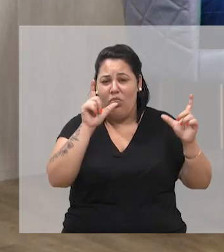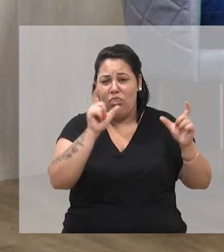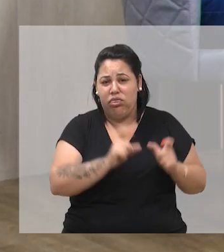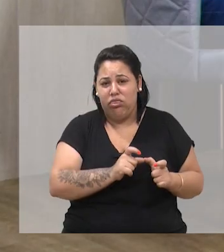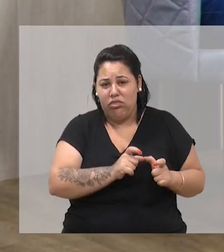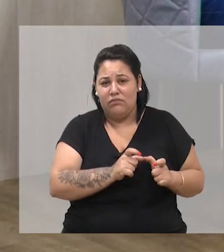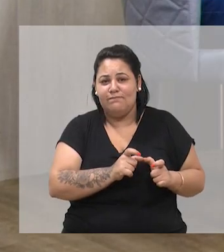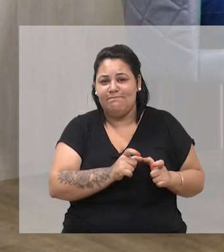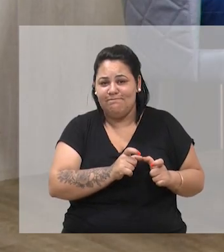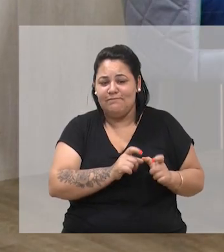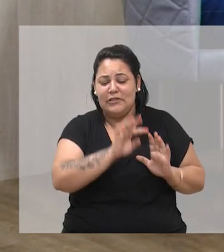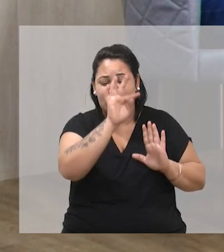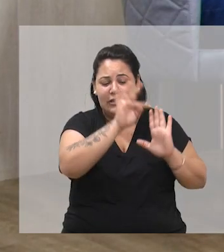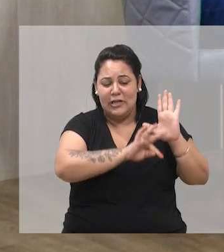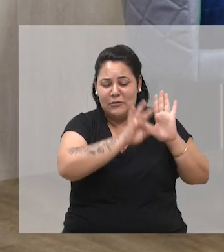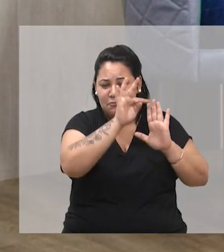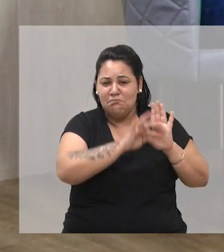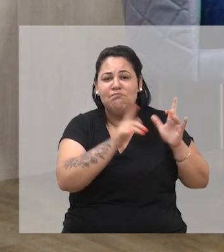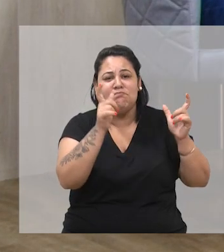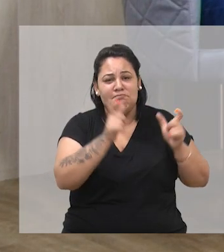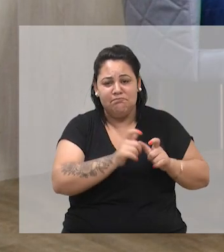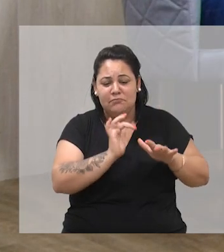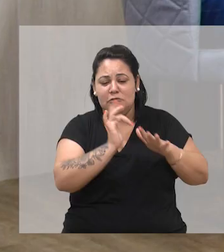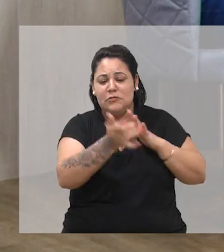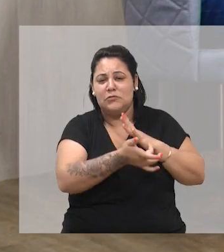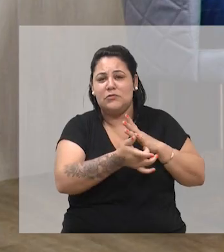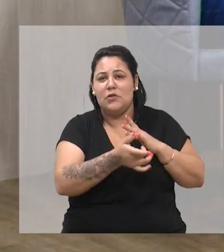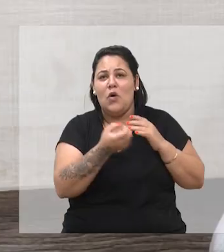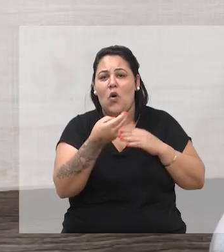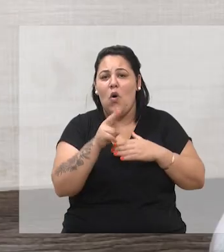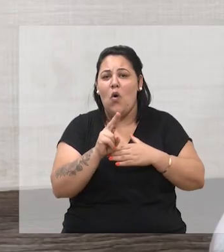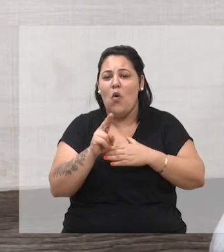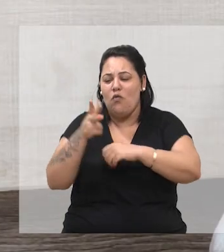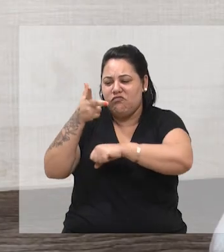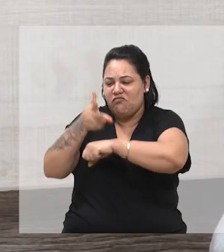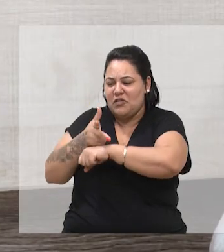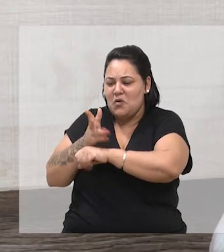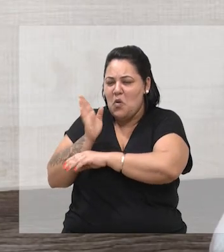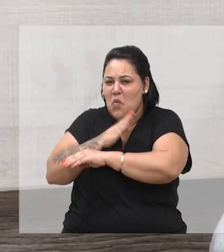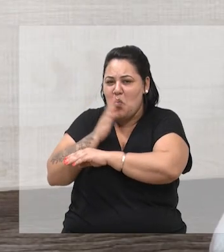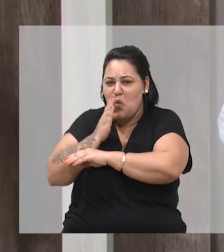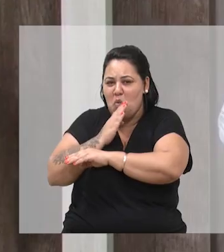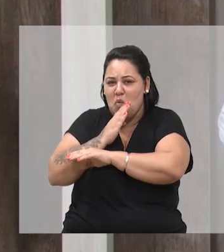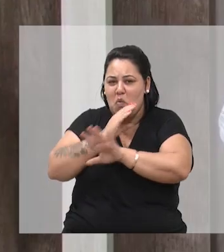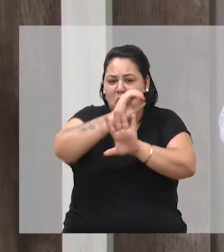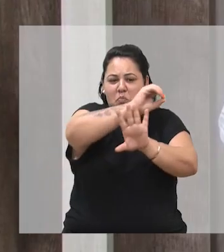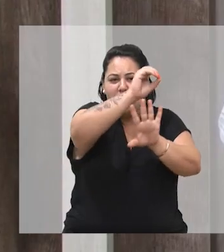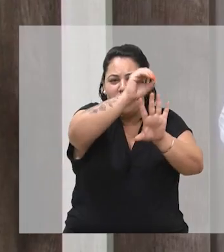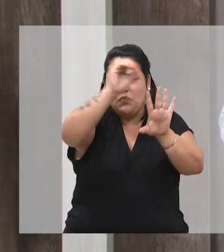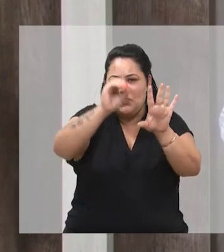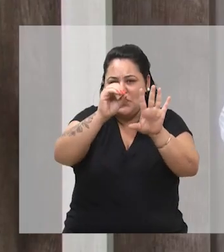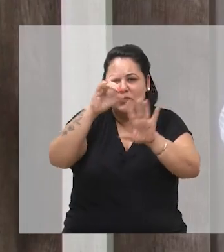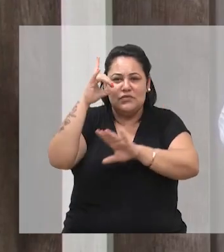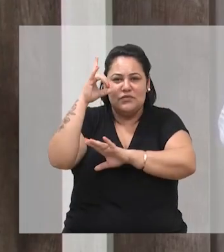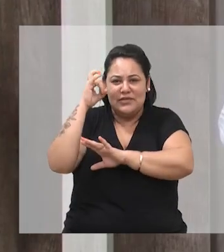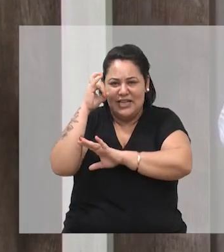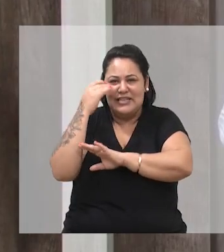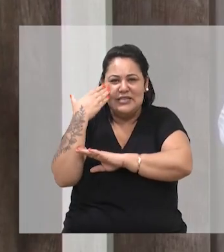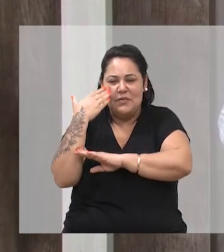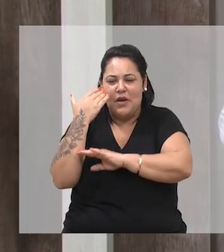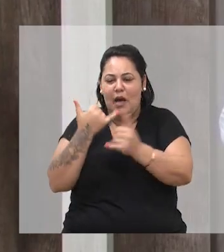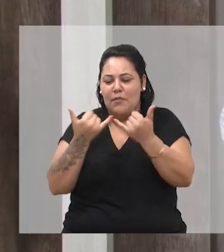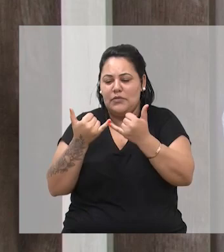em 2025, quando sairá o terceiro volume da coletânea, que será de poesias. E na poesia nós teremos